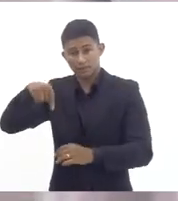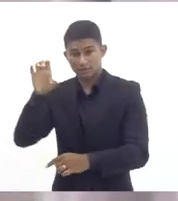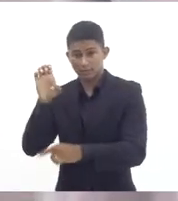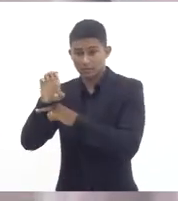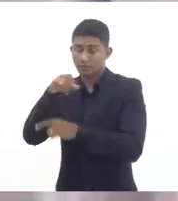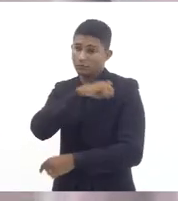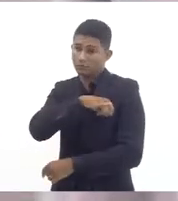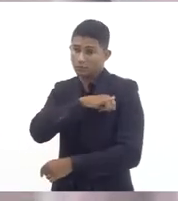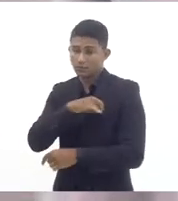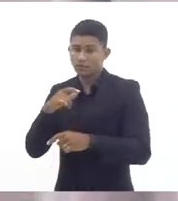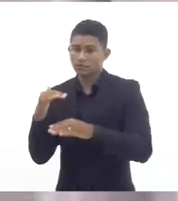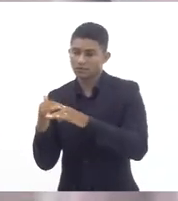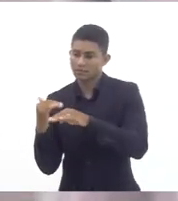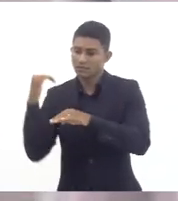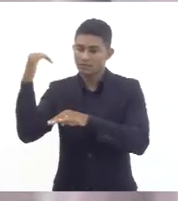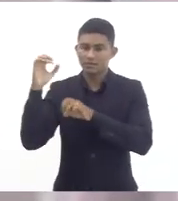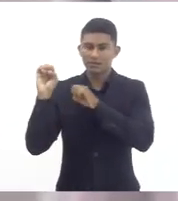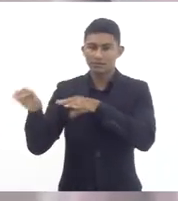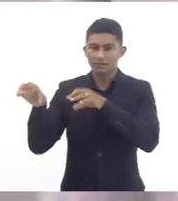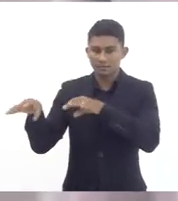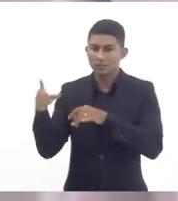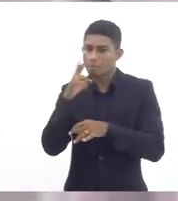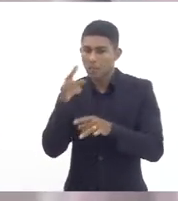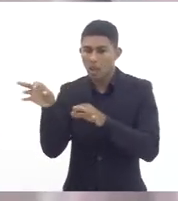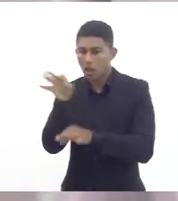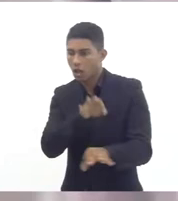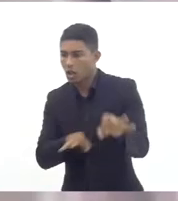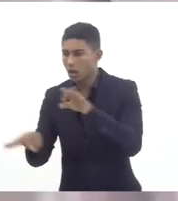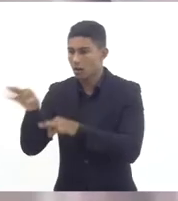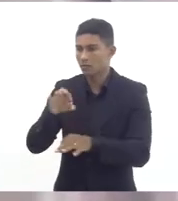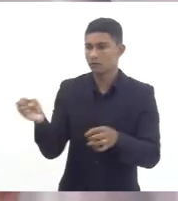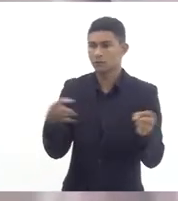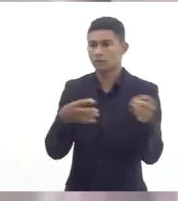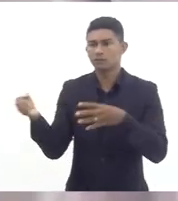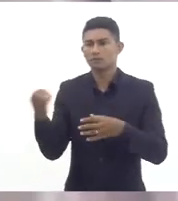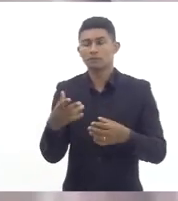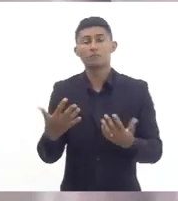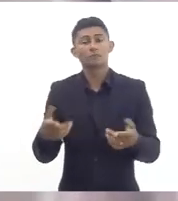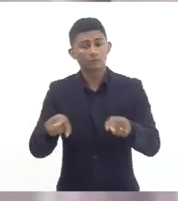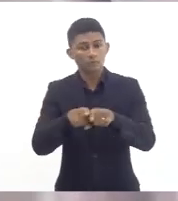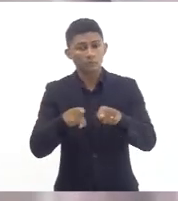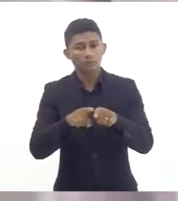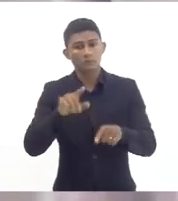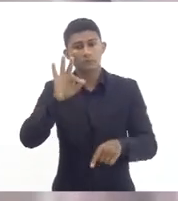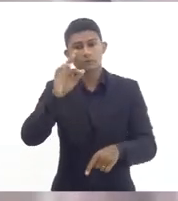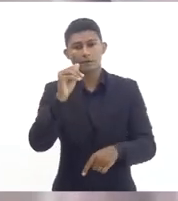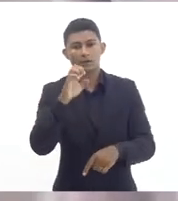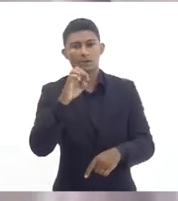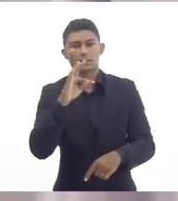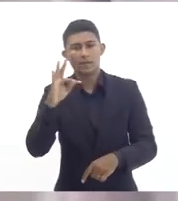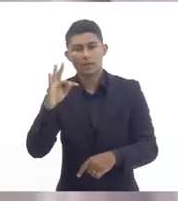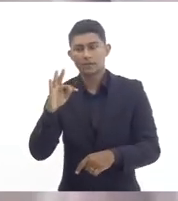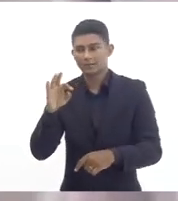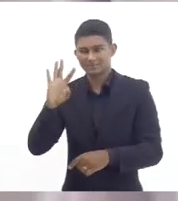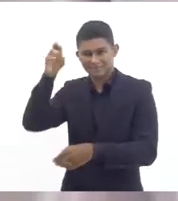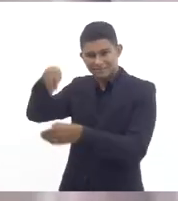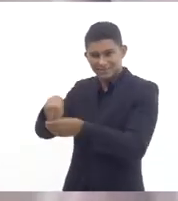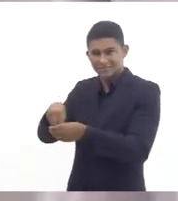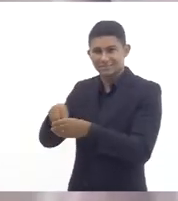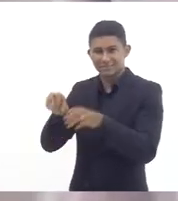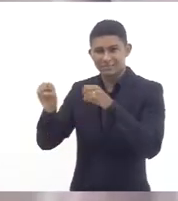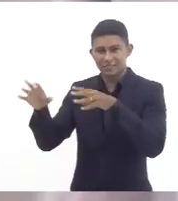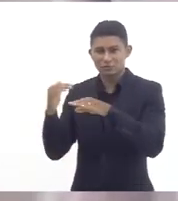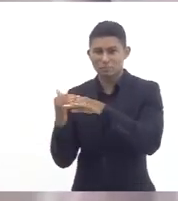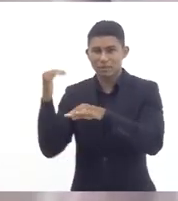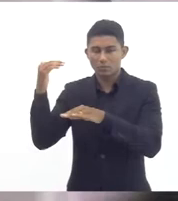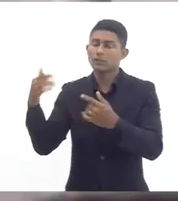Rio de Janeiro e a gente vê que o papel da FITES do ensino superior da FITES é muito importante para pensar a